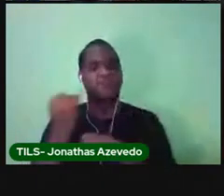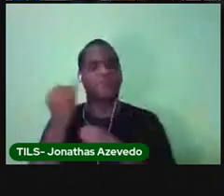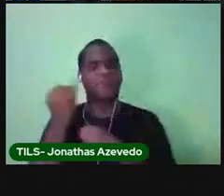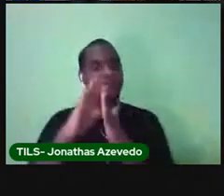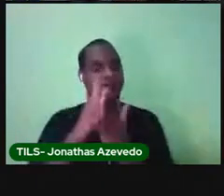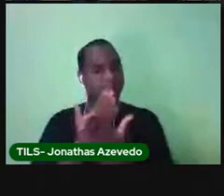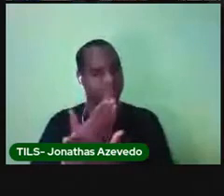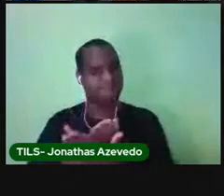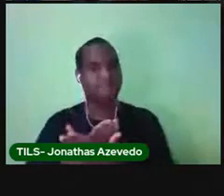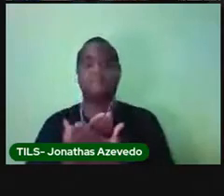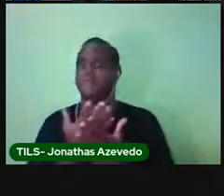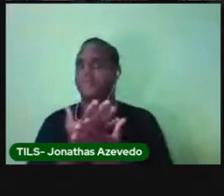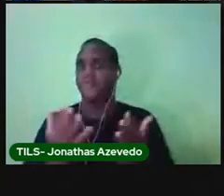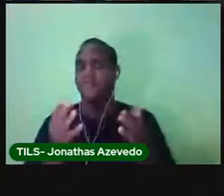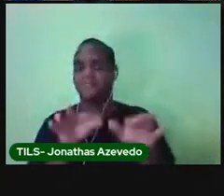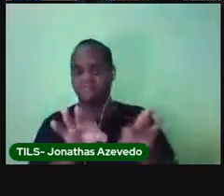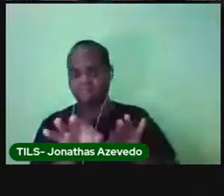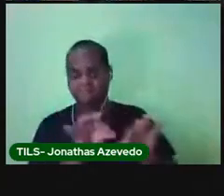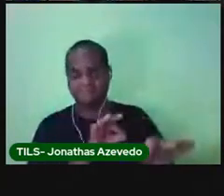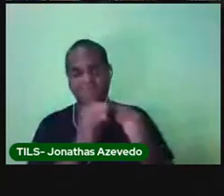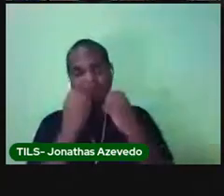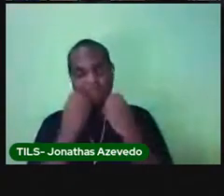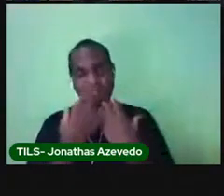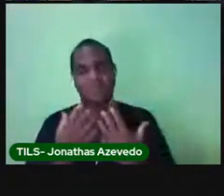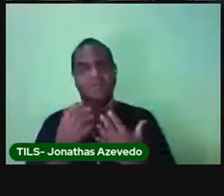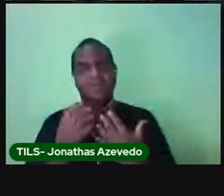Faça com muito capricho, ok?